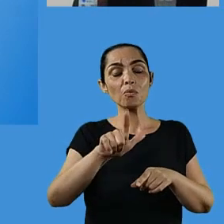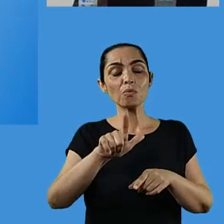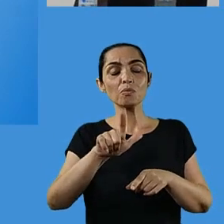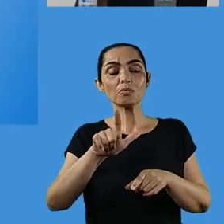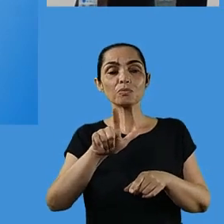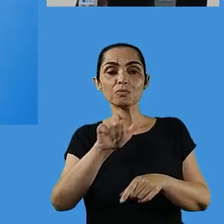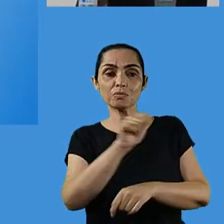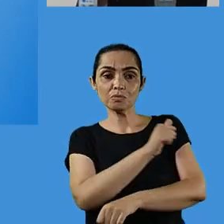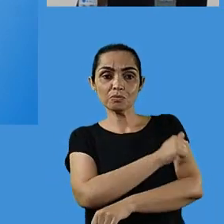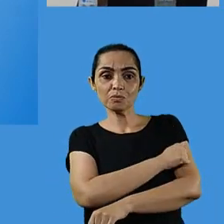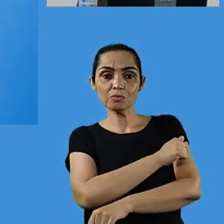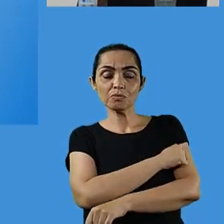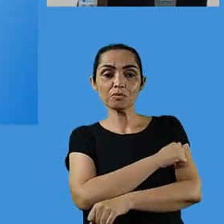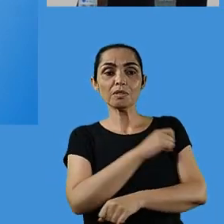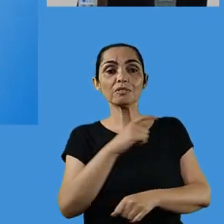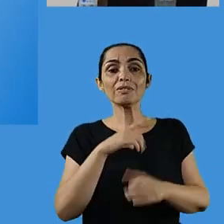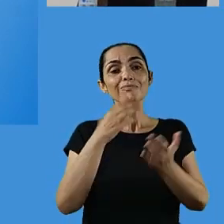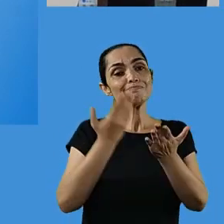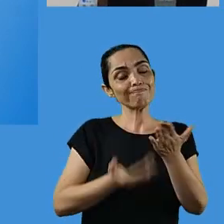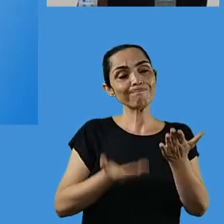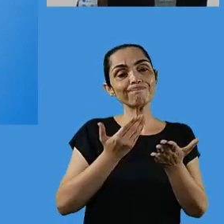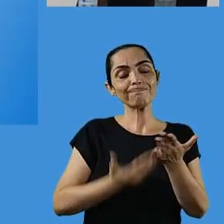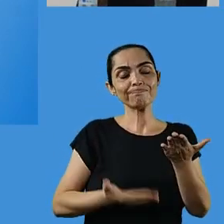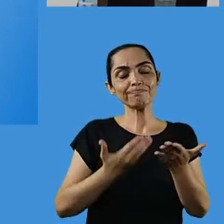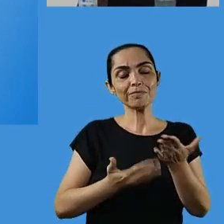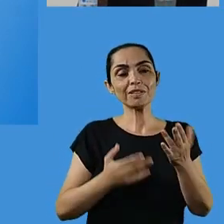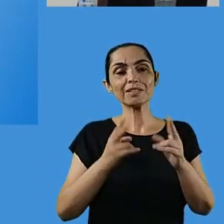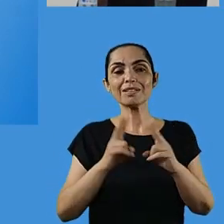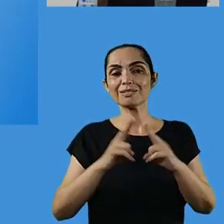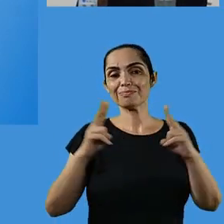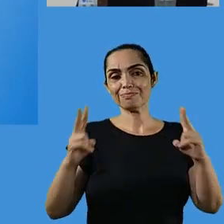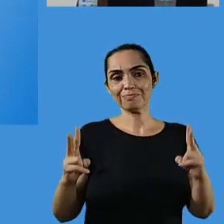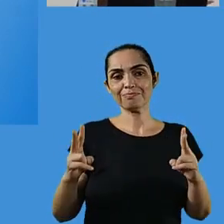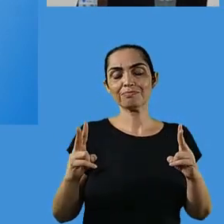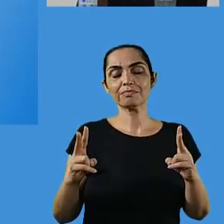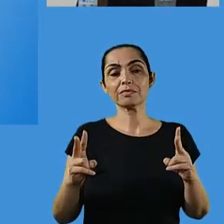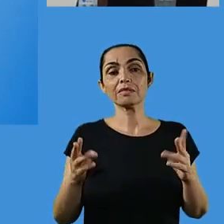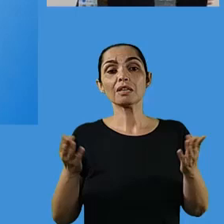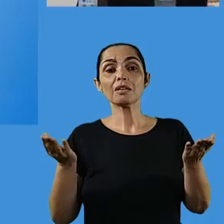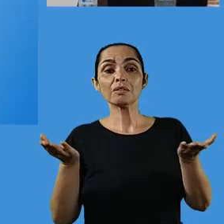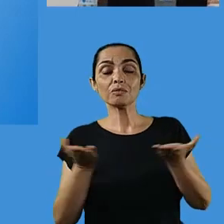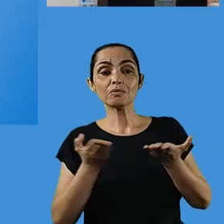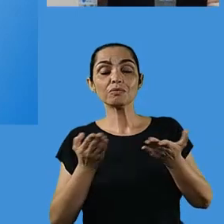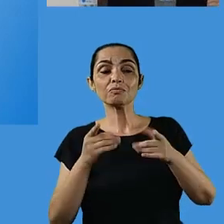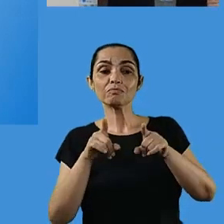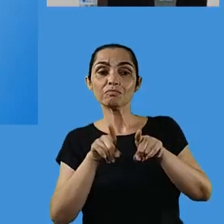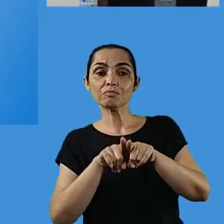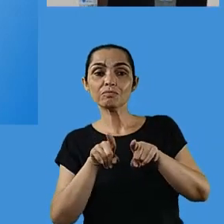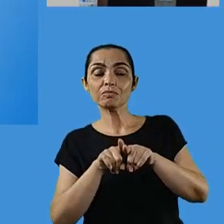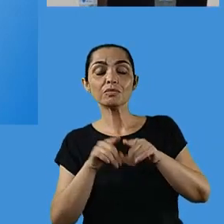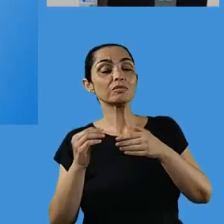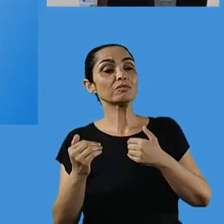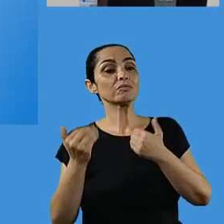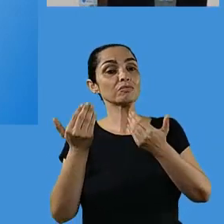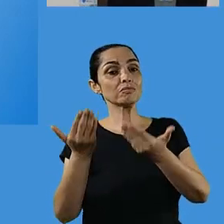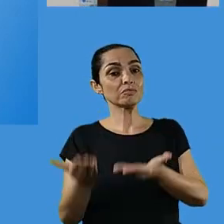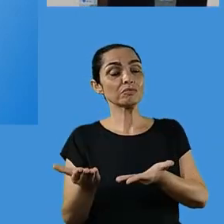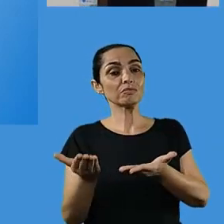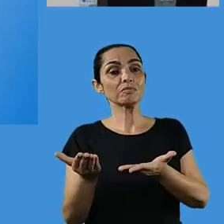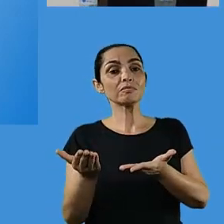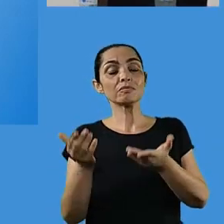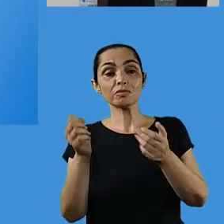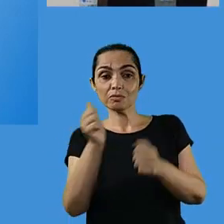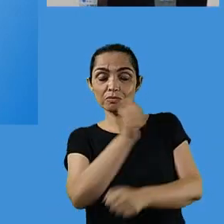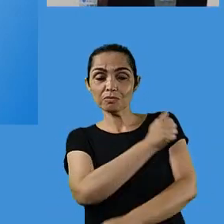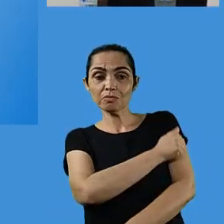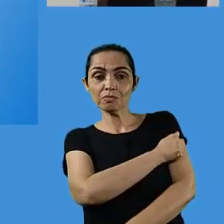dos nossos alunos dentro da unidade escolar. Eu quero dizer que os nossos alunos especiais, assim como os